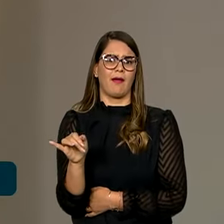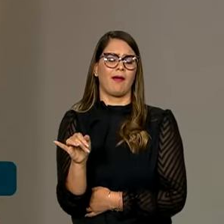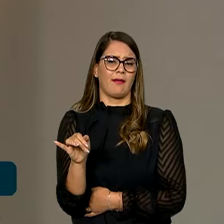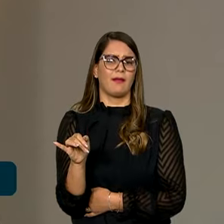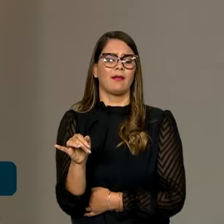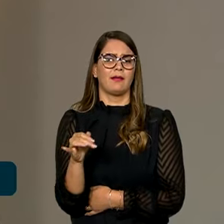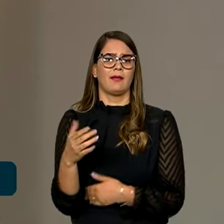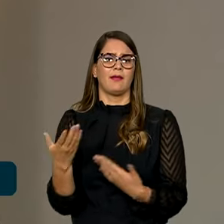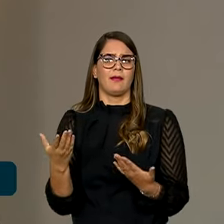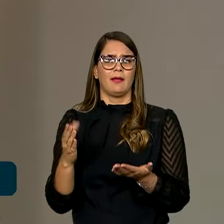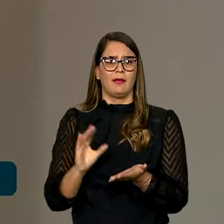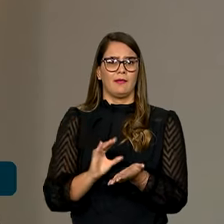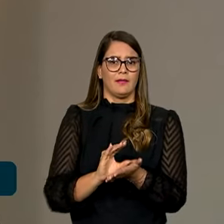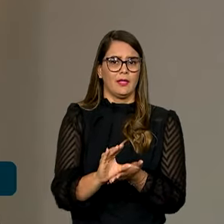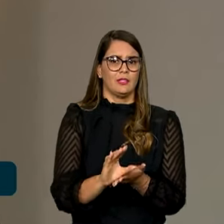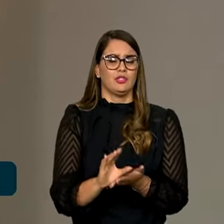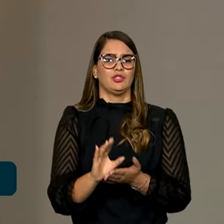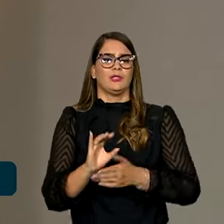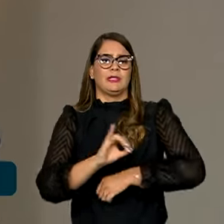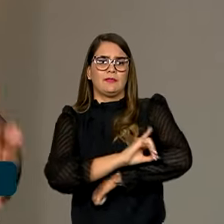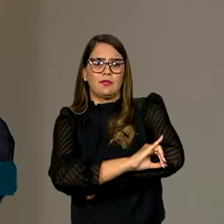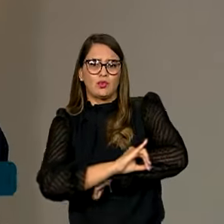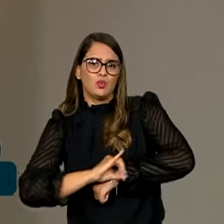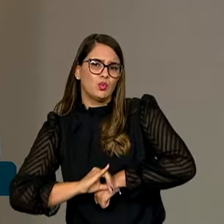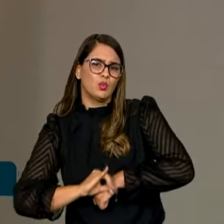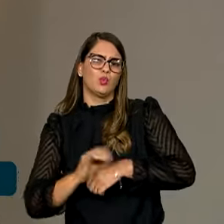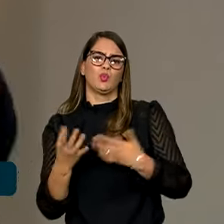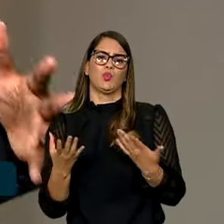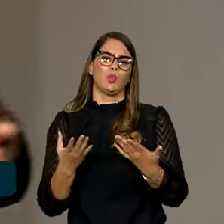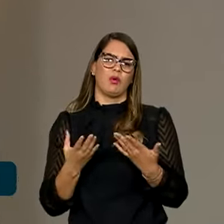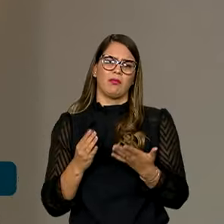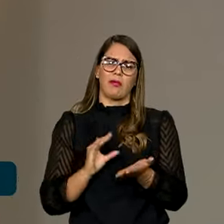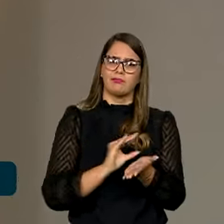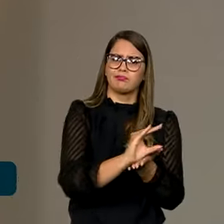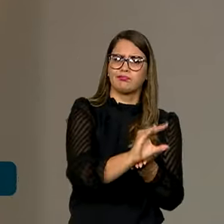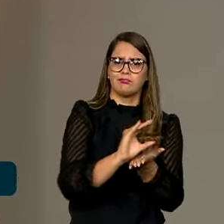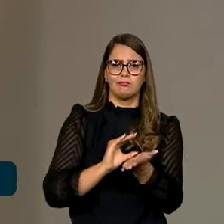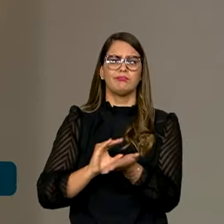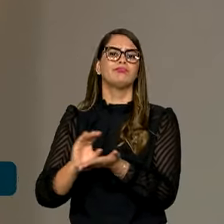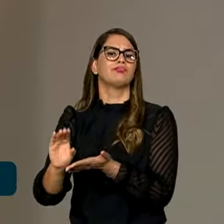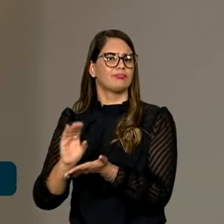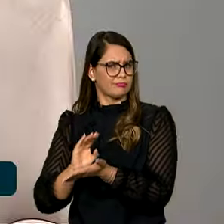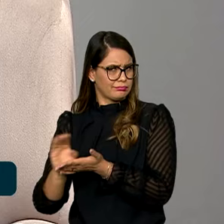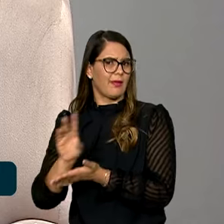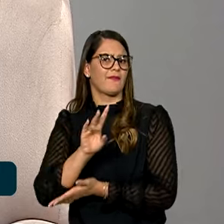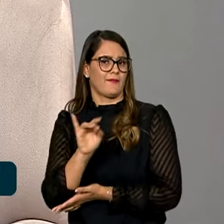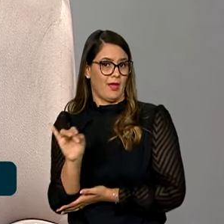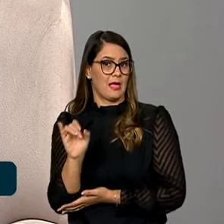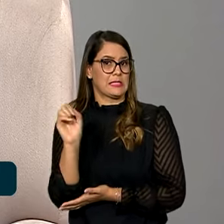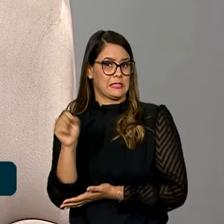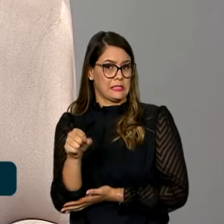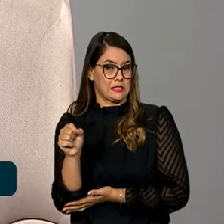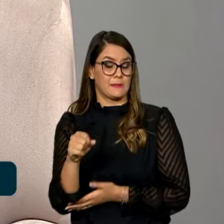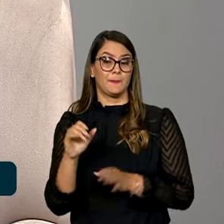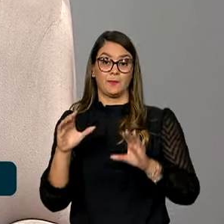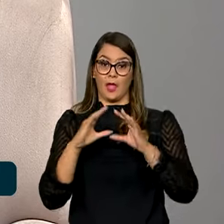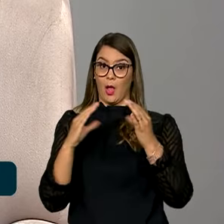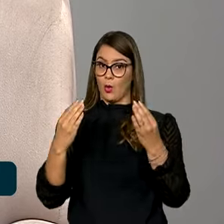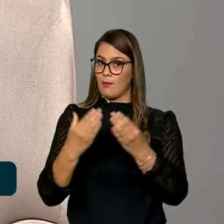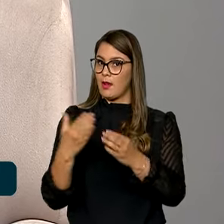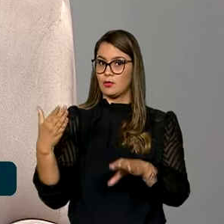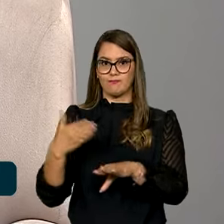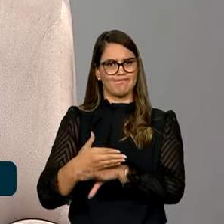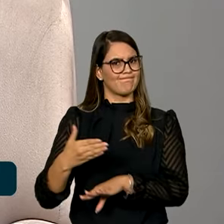investir em infraestrutura, né? Vai investir em várias áreas, né? A comunidade participa